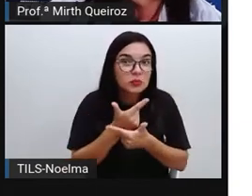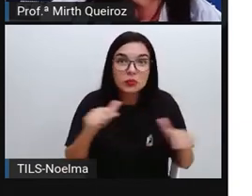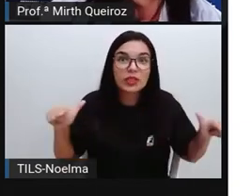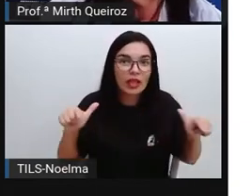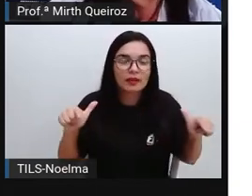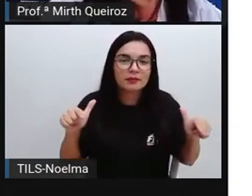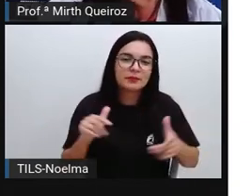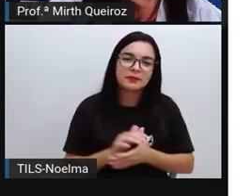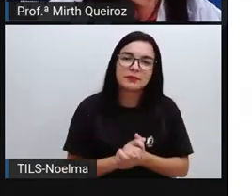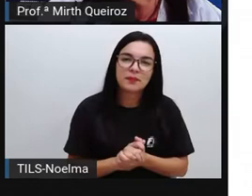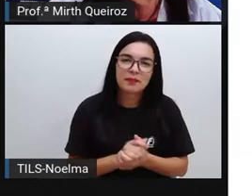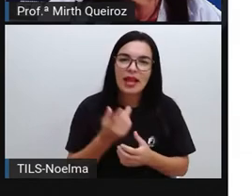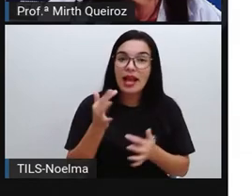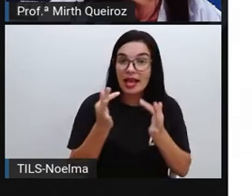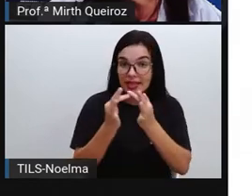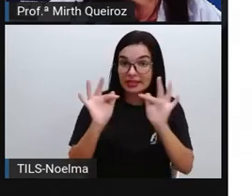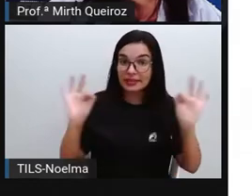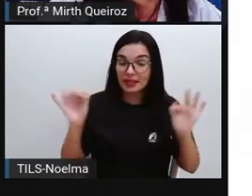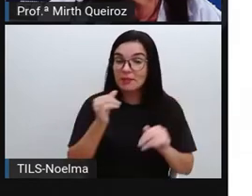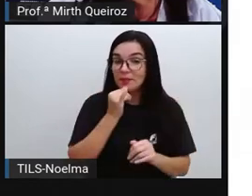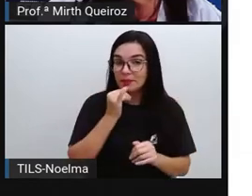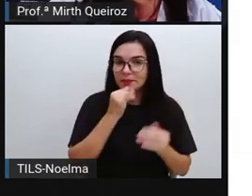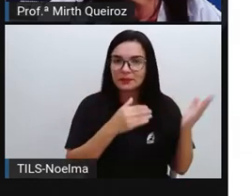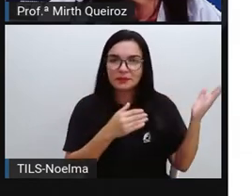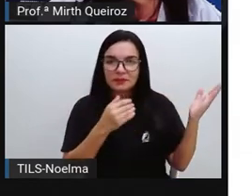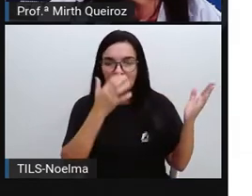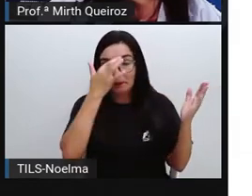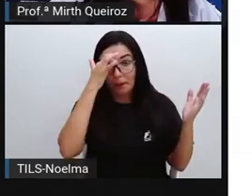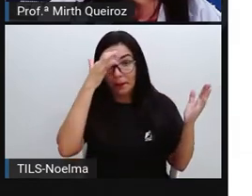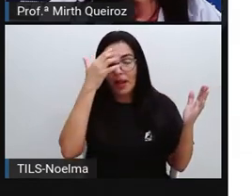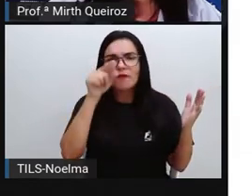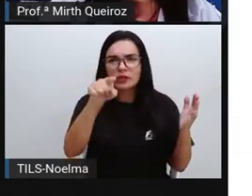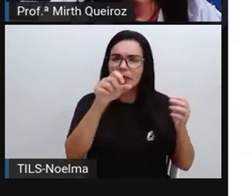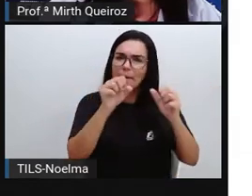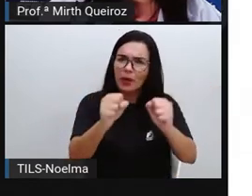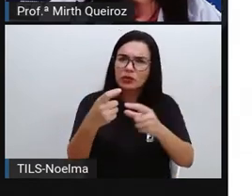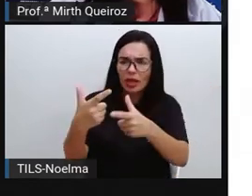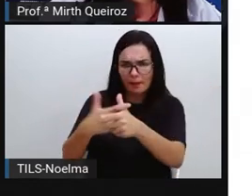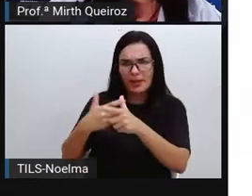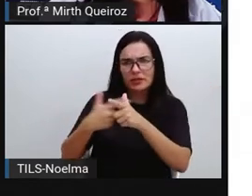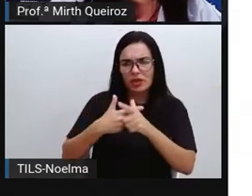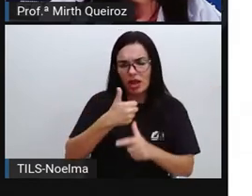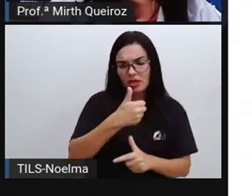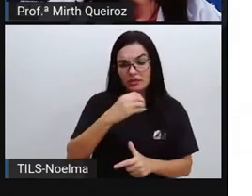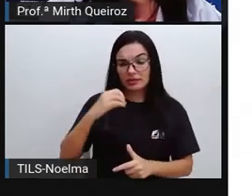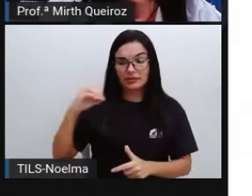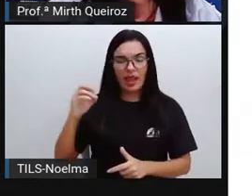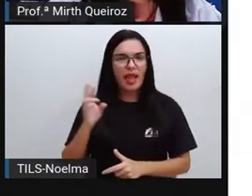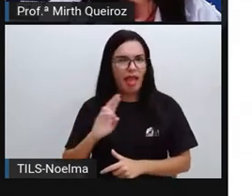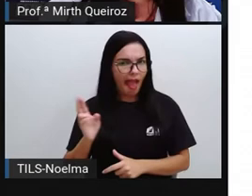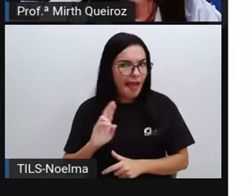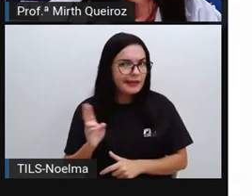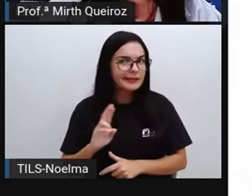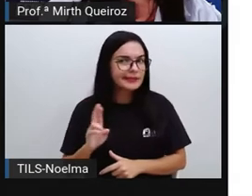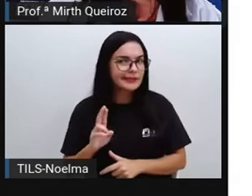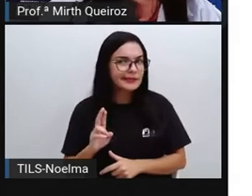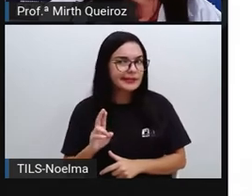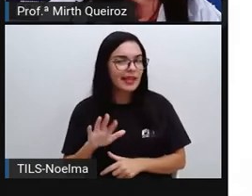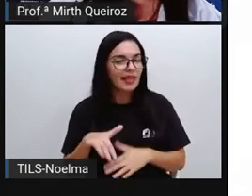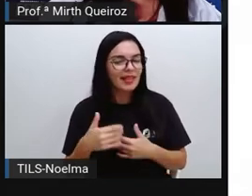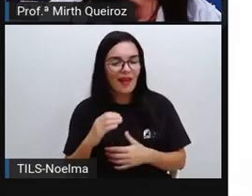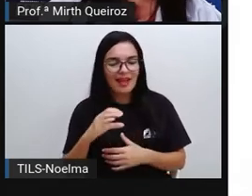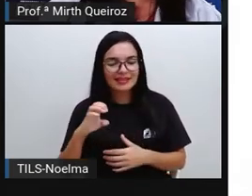algo. Por exemplo, você pode me emprestar 100 reais? Aí é com C, porque indica o número 100.